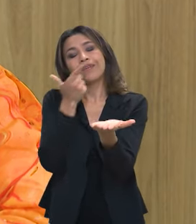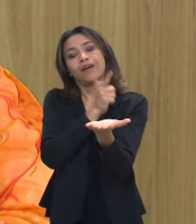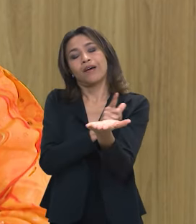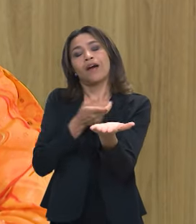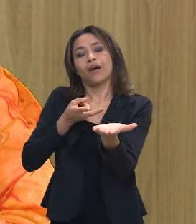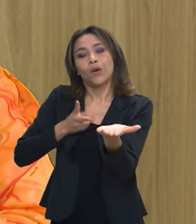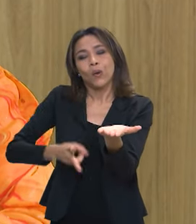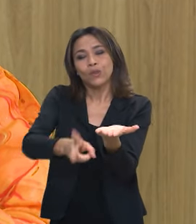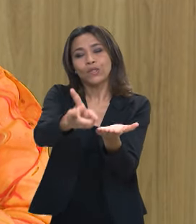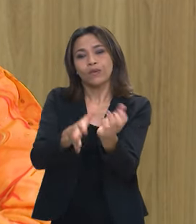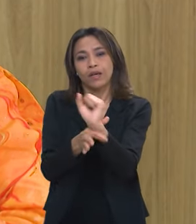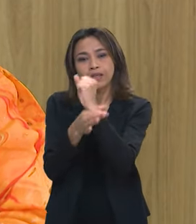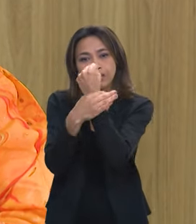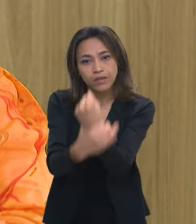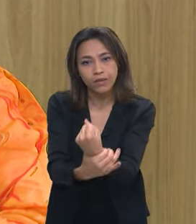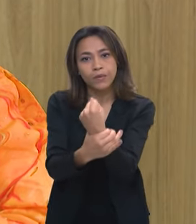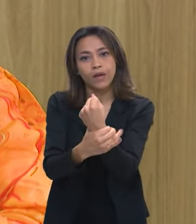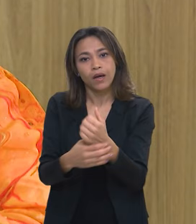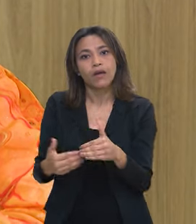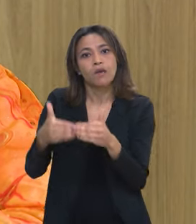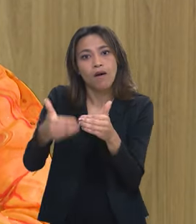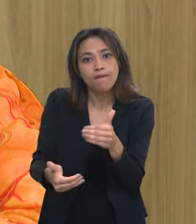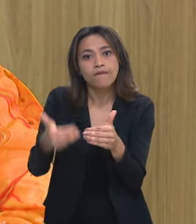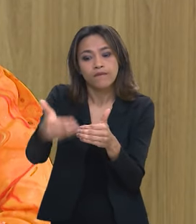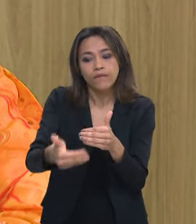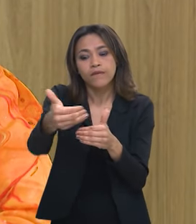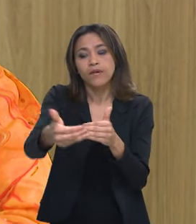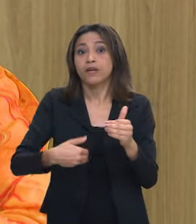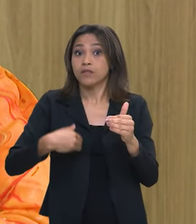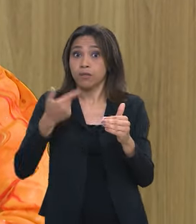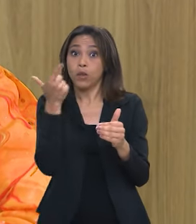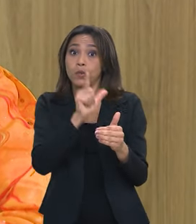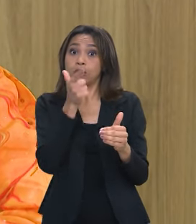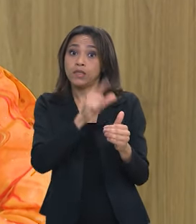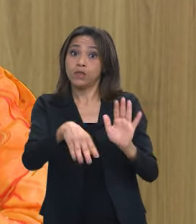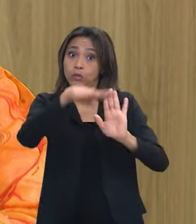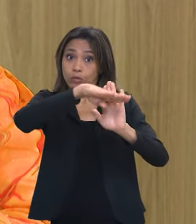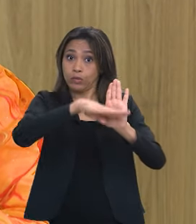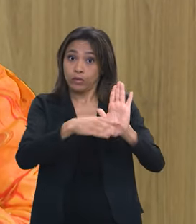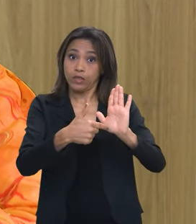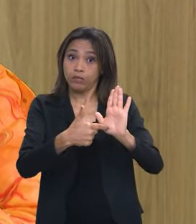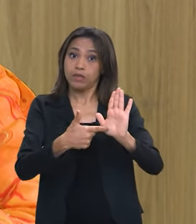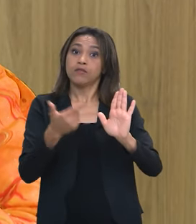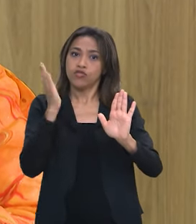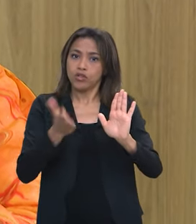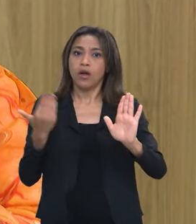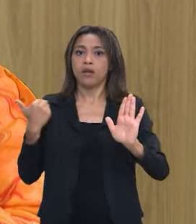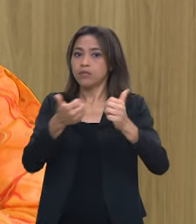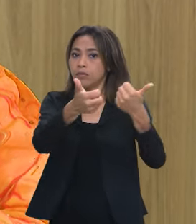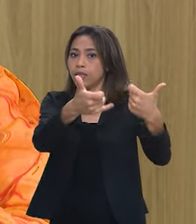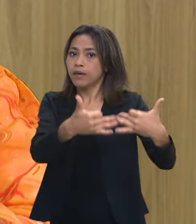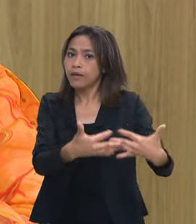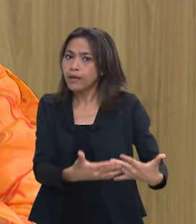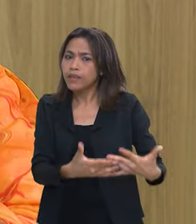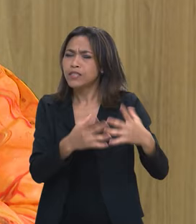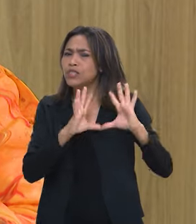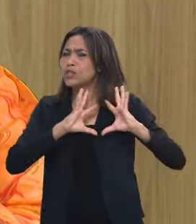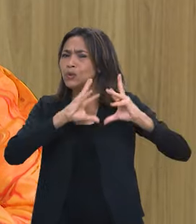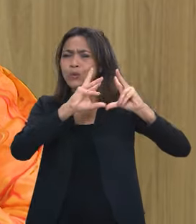a continuidade e o avanço nos programas que eu já mencionei no